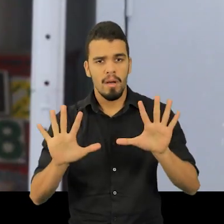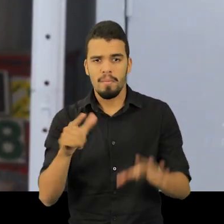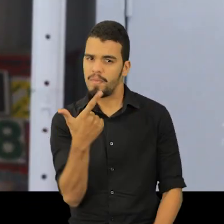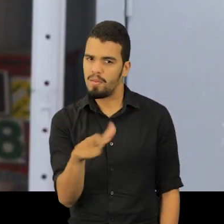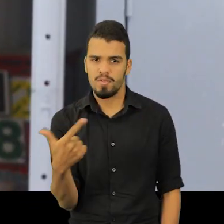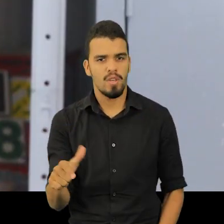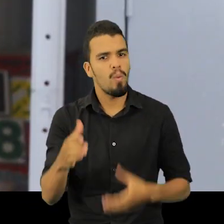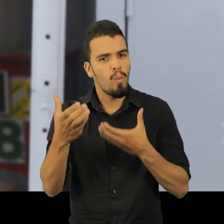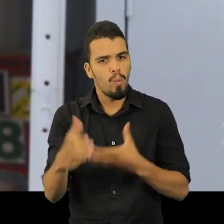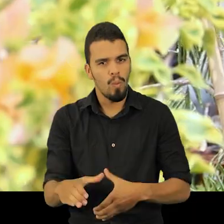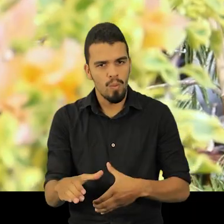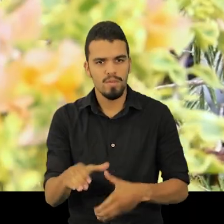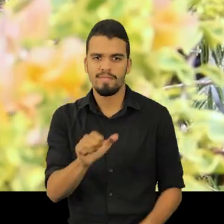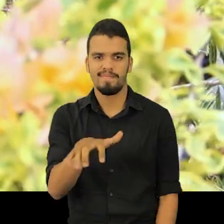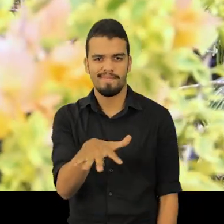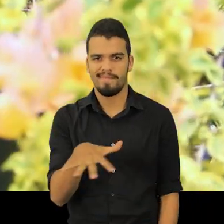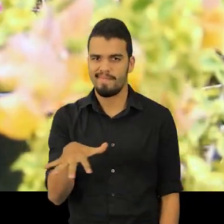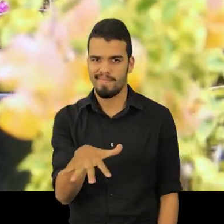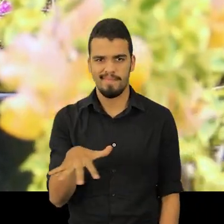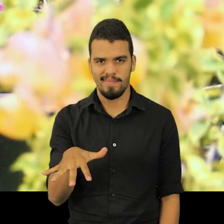mas não tinha concurso na área.